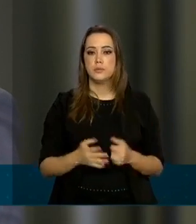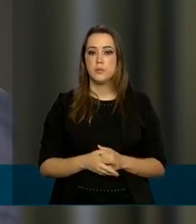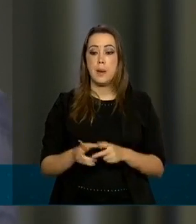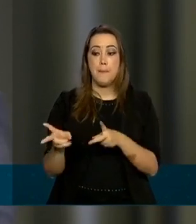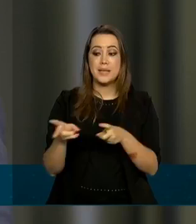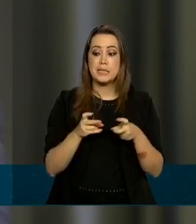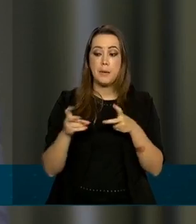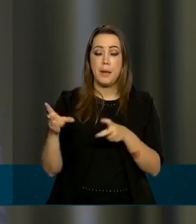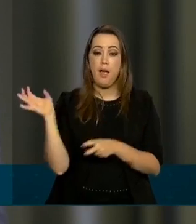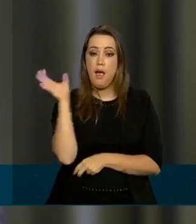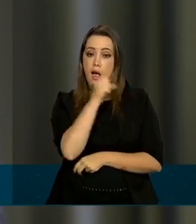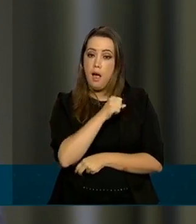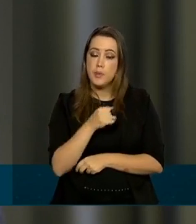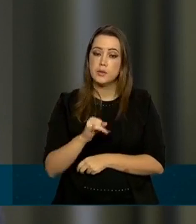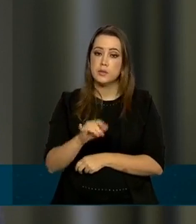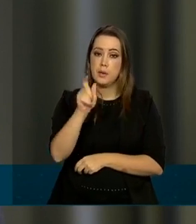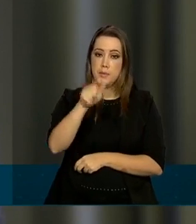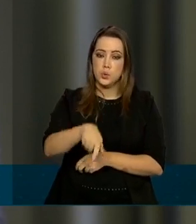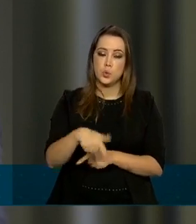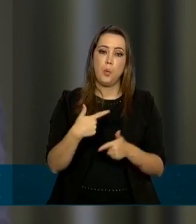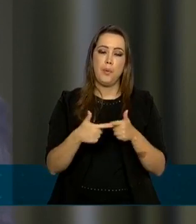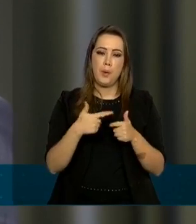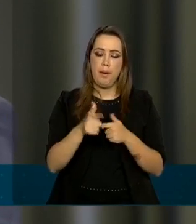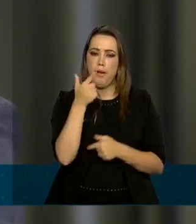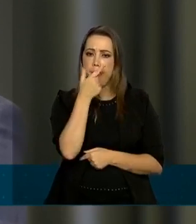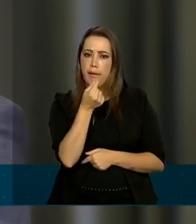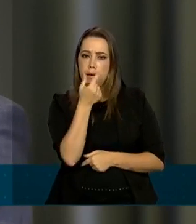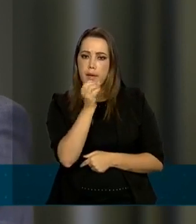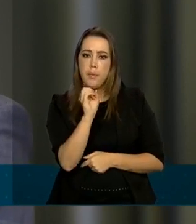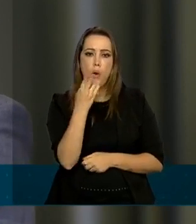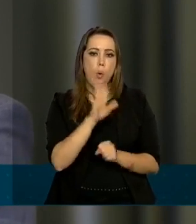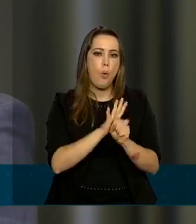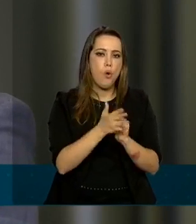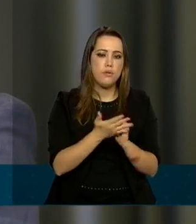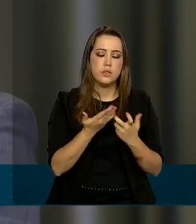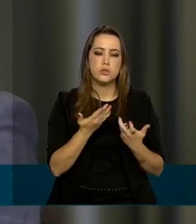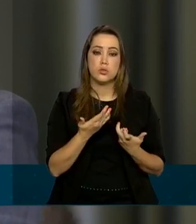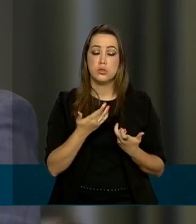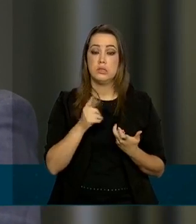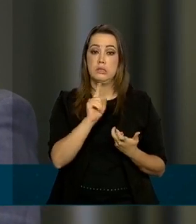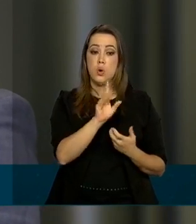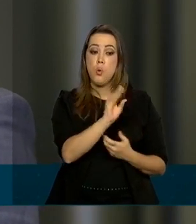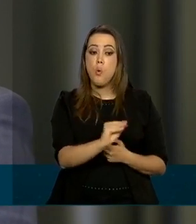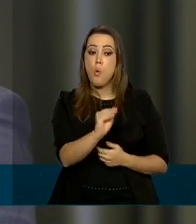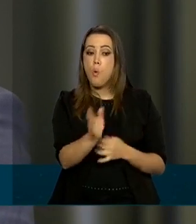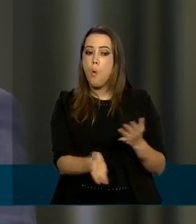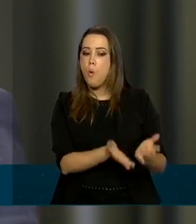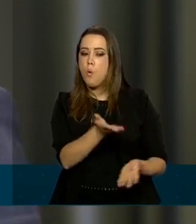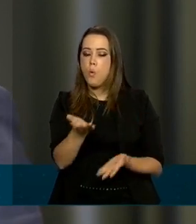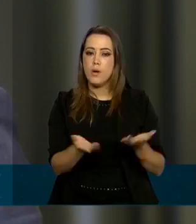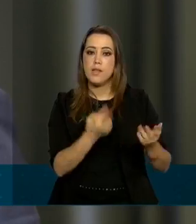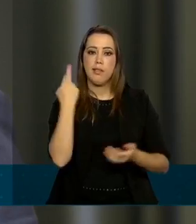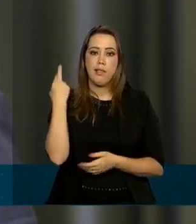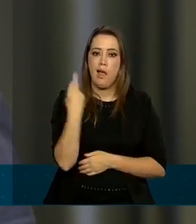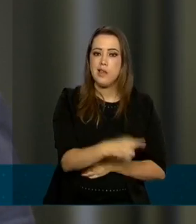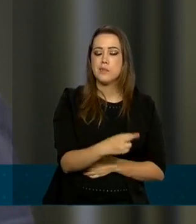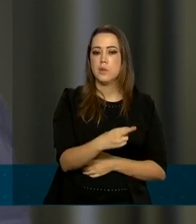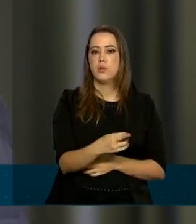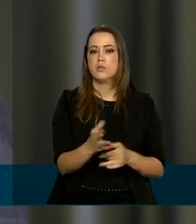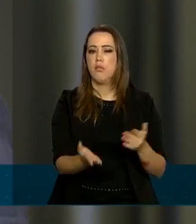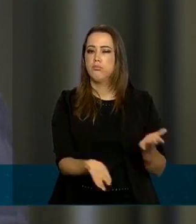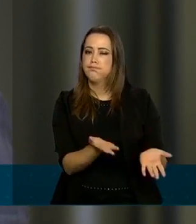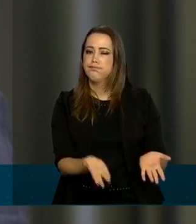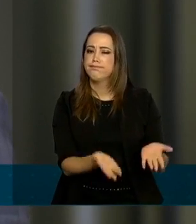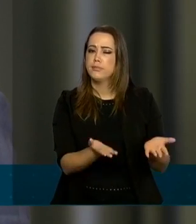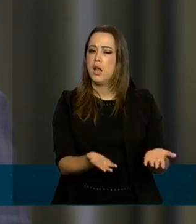precocemente casos de síndrome gripal ou covid-19 com atendimento resolutivo de casos leves